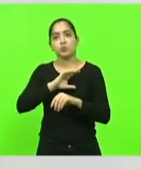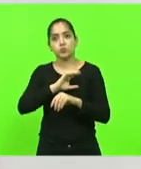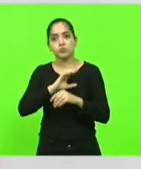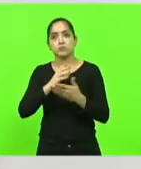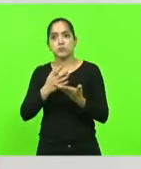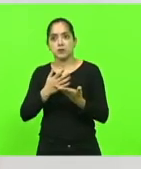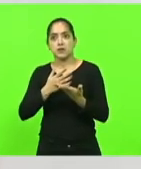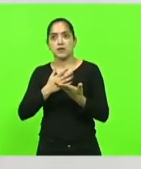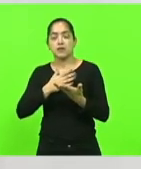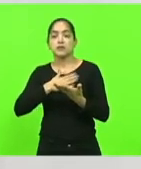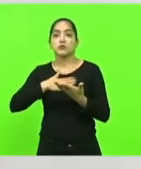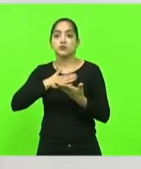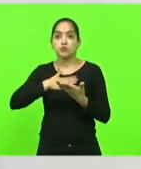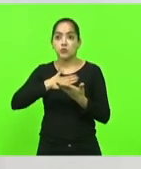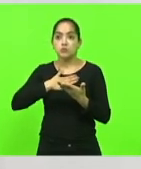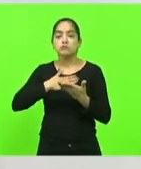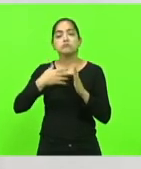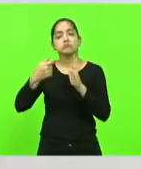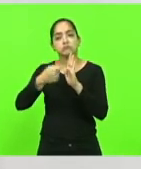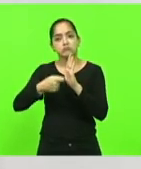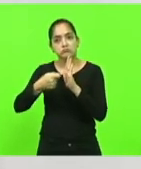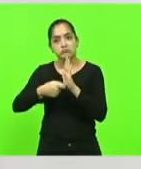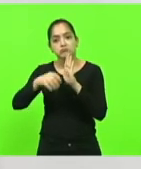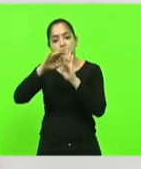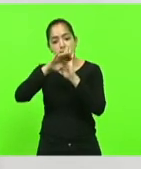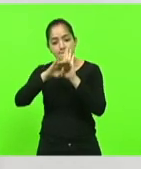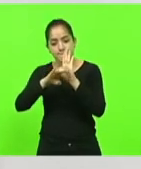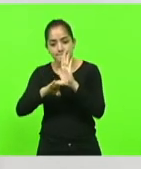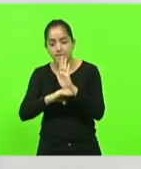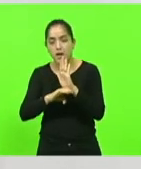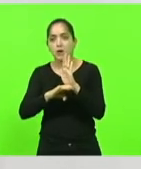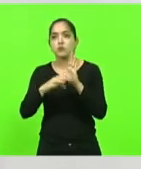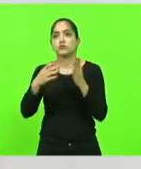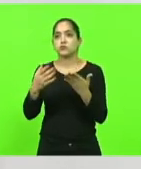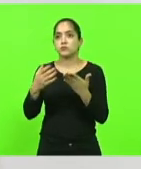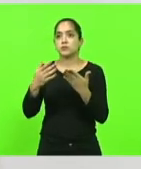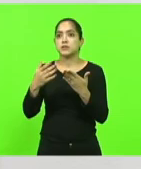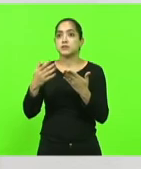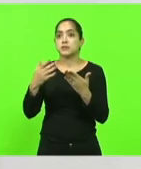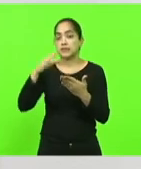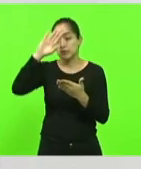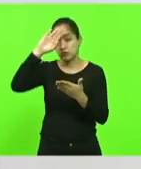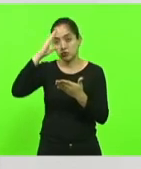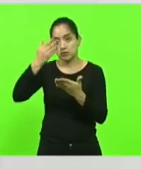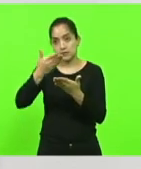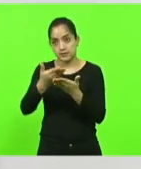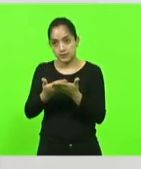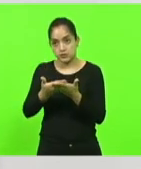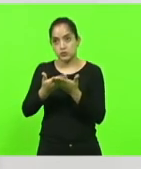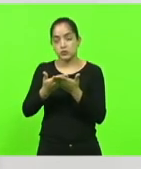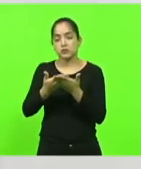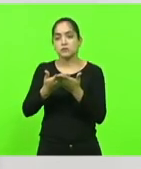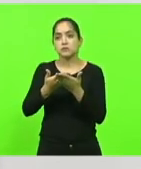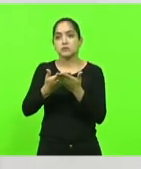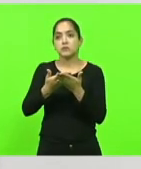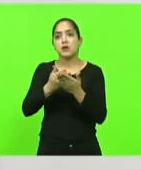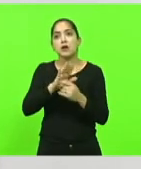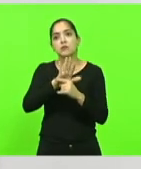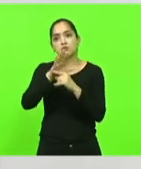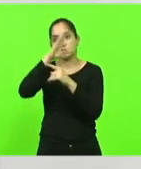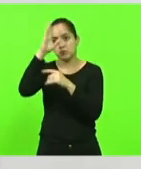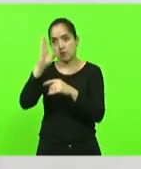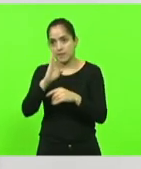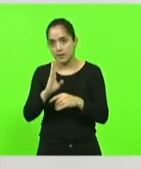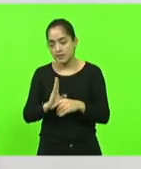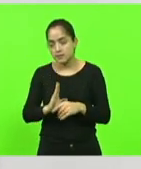e a gente quer continuar lutando pelas pautas de direita, pelas bandeiras que acreditamos e colocar o Brasil no rumo certo para que construamos